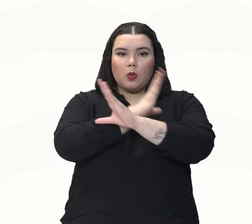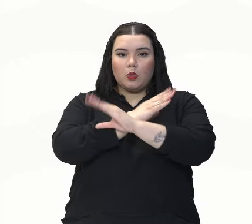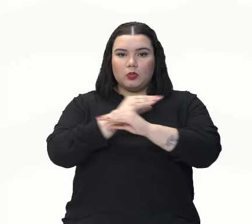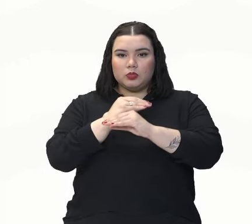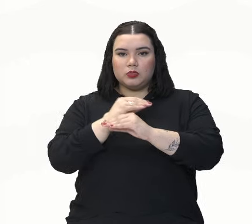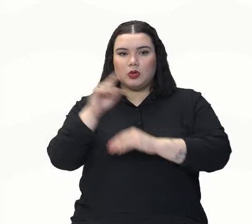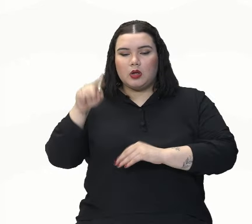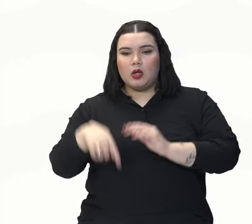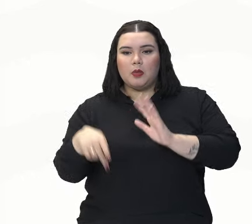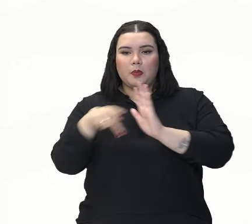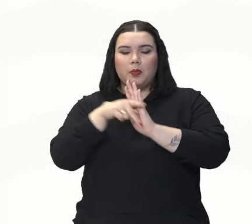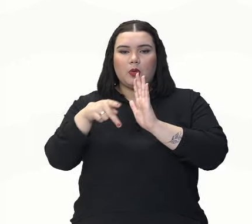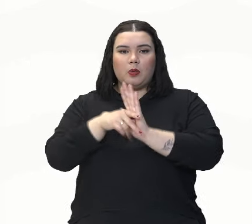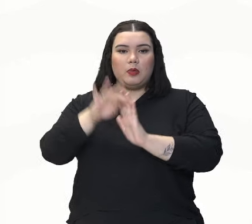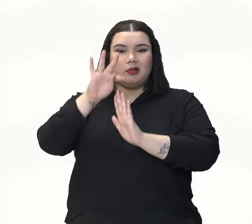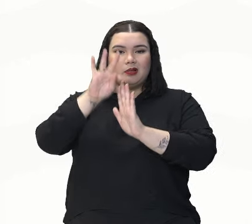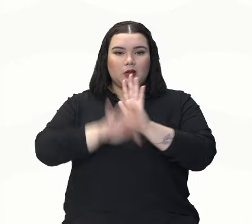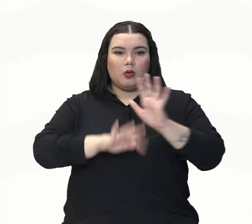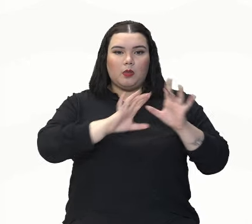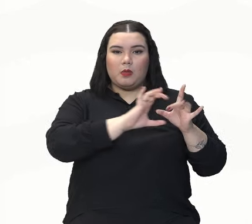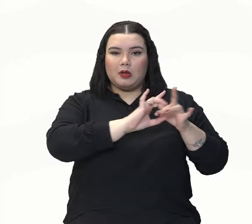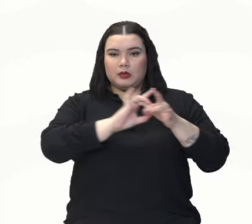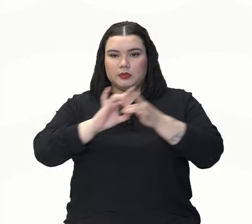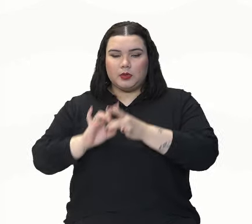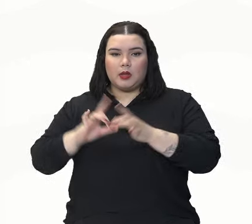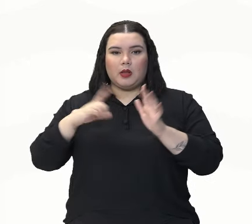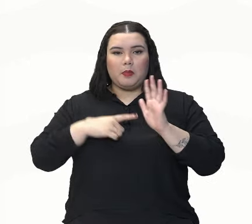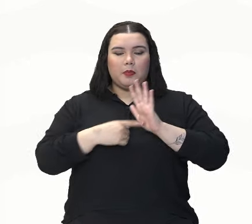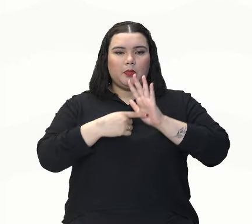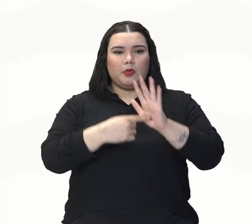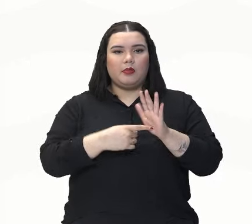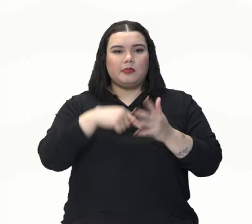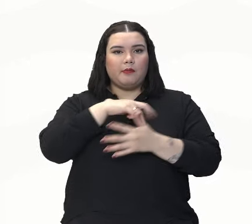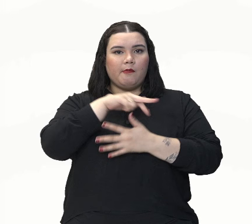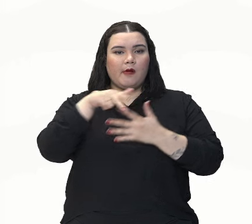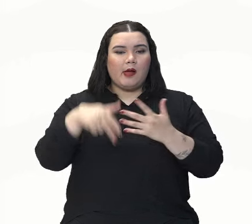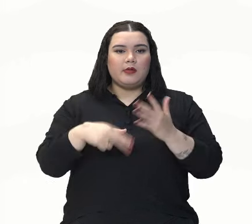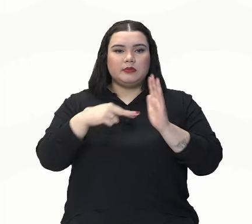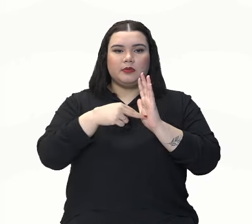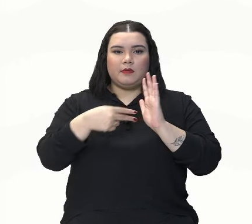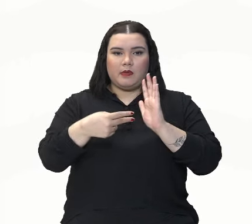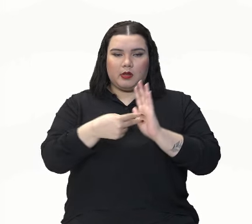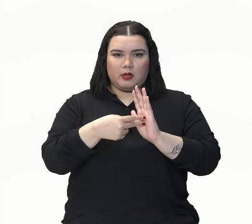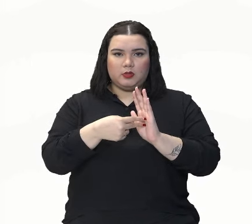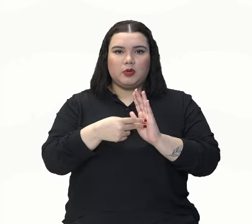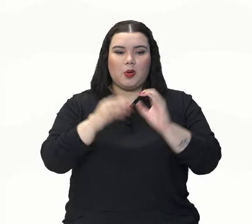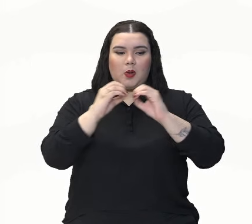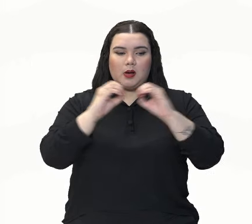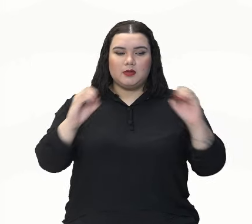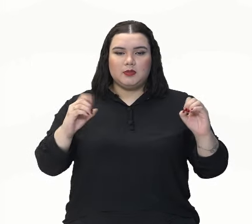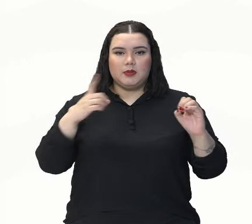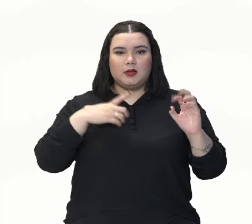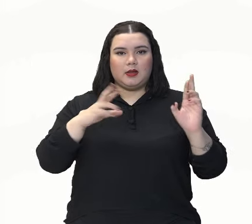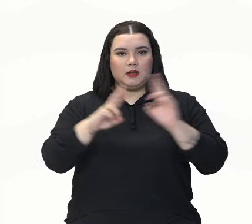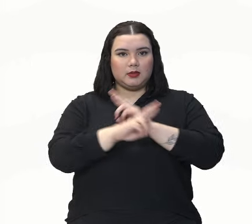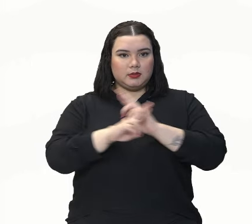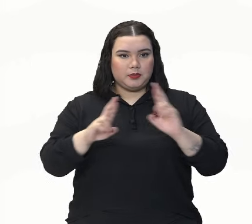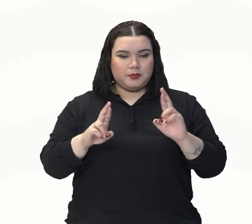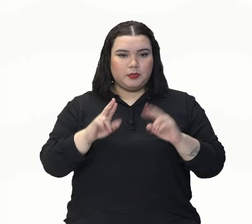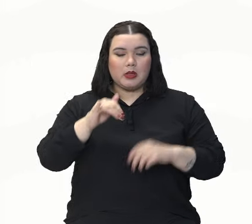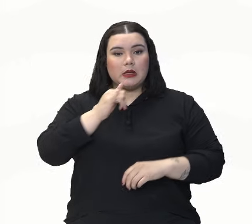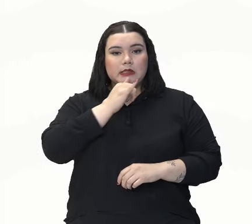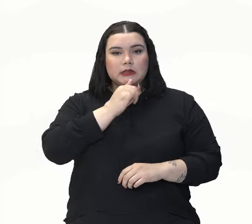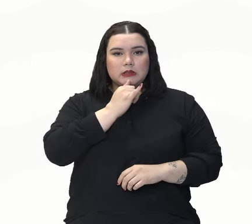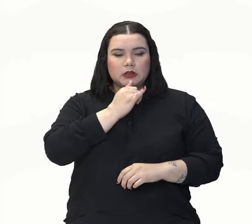de coesão textual e podem expressar diferentes sentidos na relação entre as orações, como